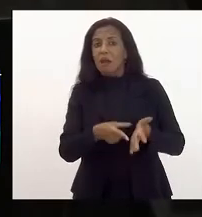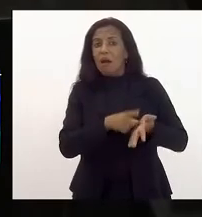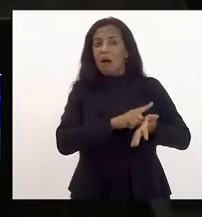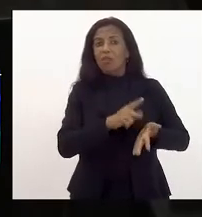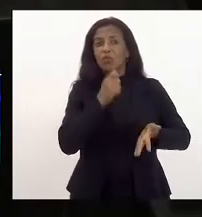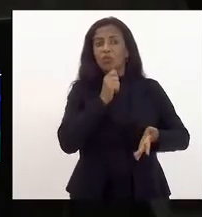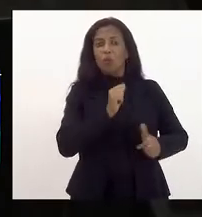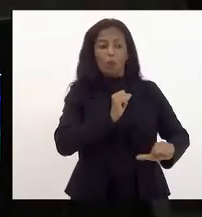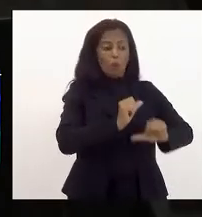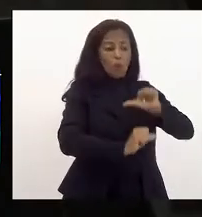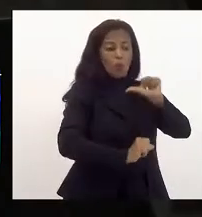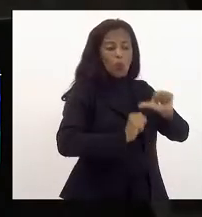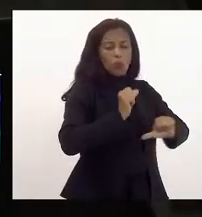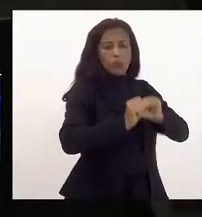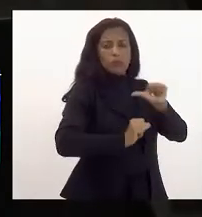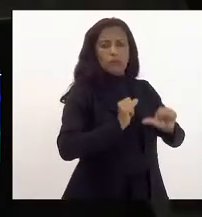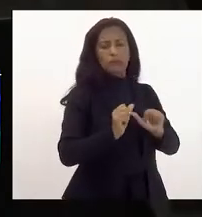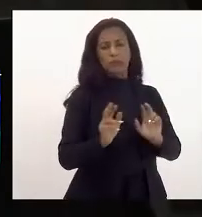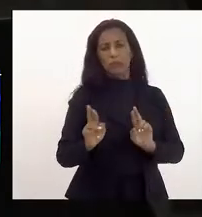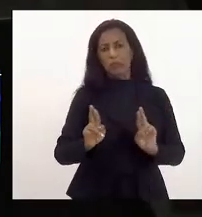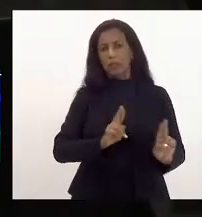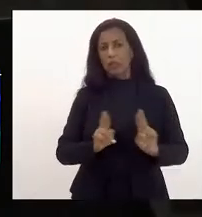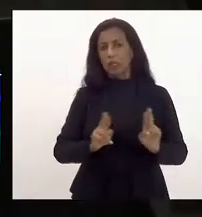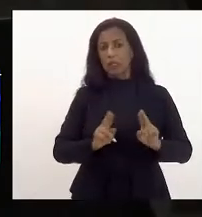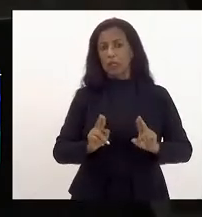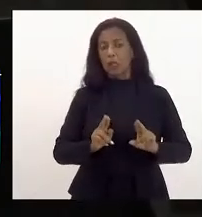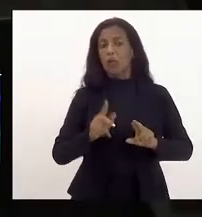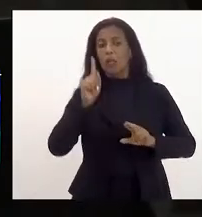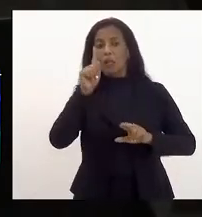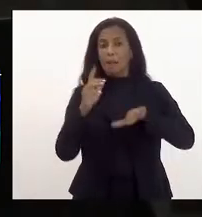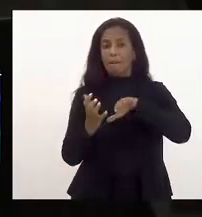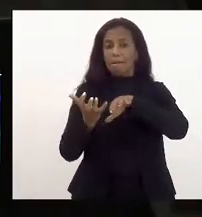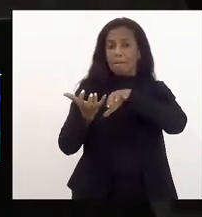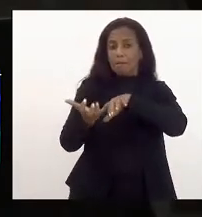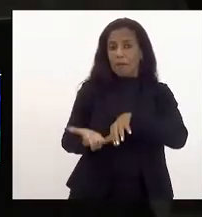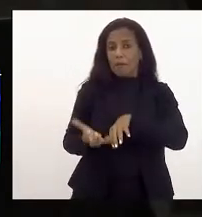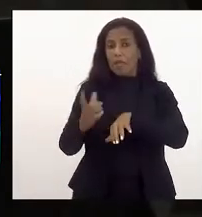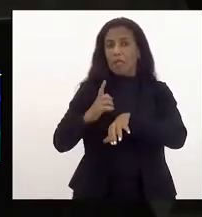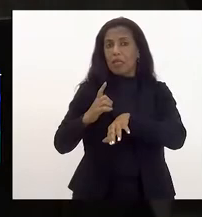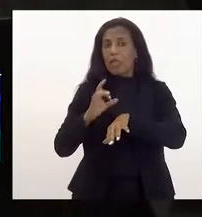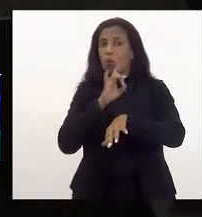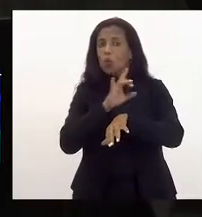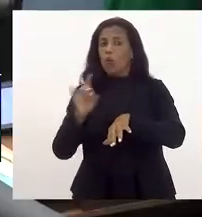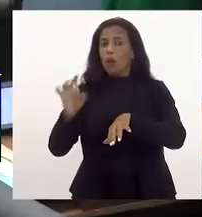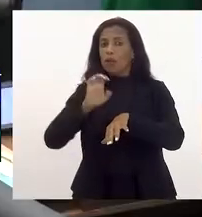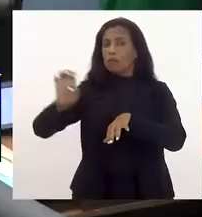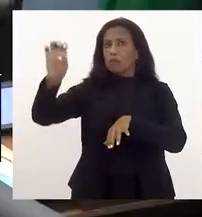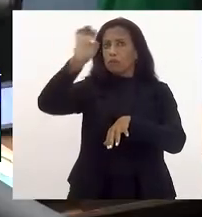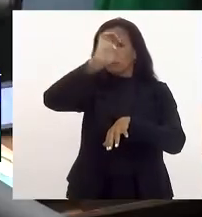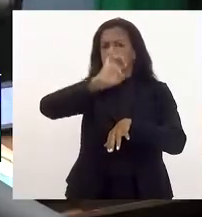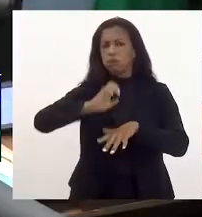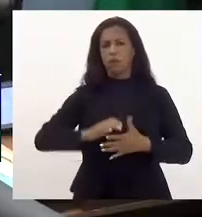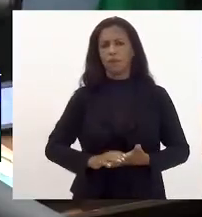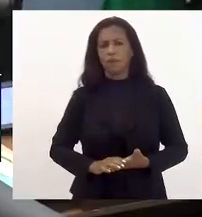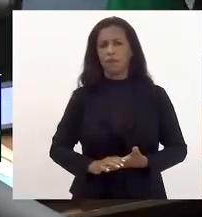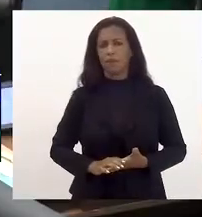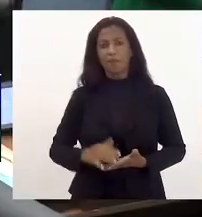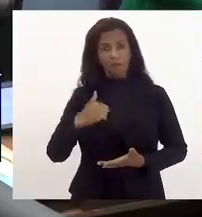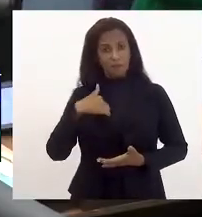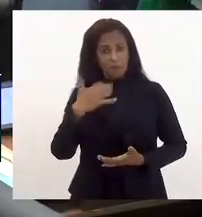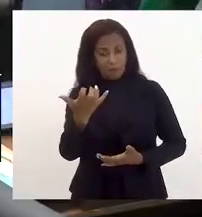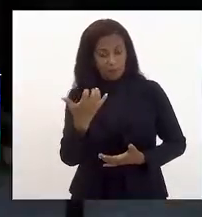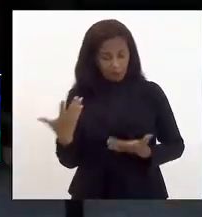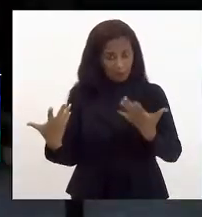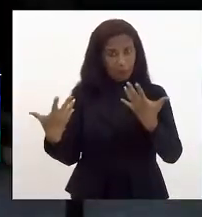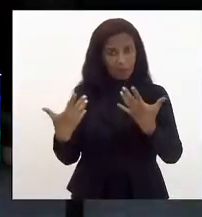redimensionamento na relação que Brasília mantém com cada estado da federação Márcio Pacheco eu queria aceitar o desafio de